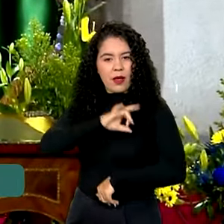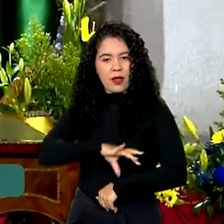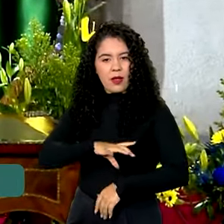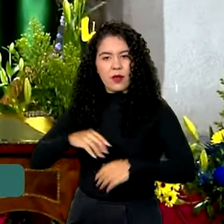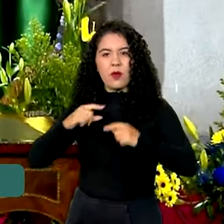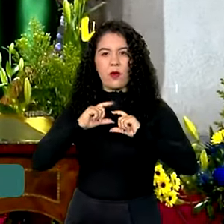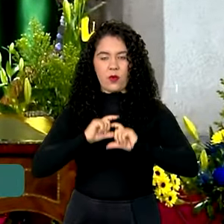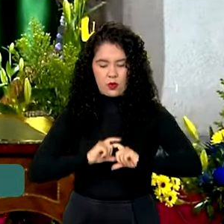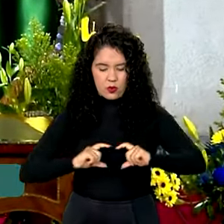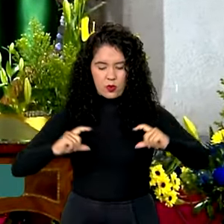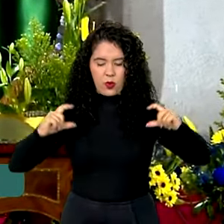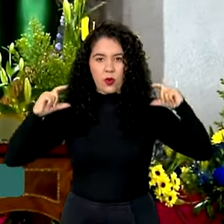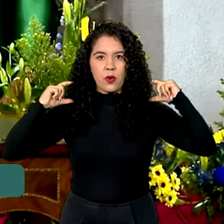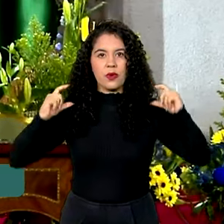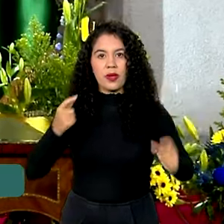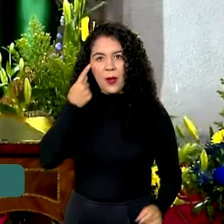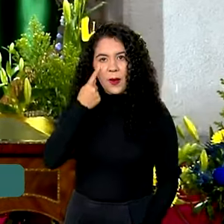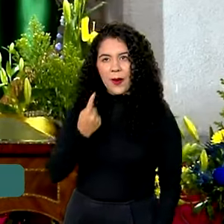Cruzeiro do Sul.